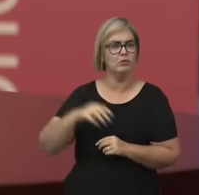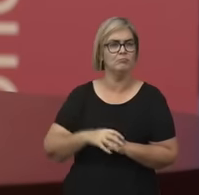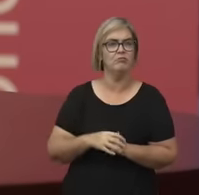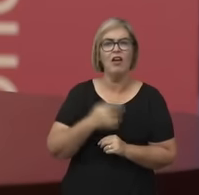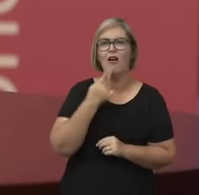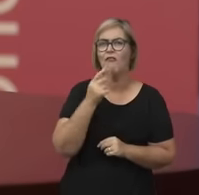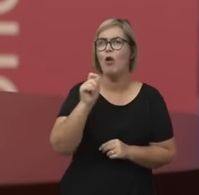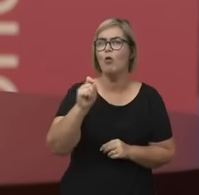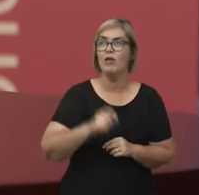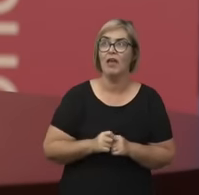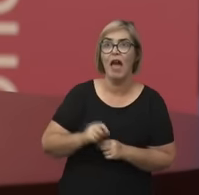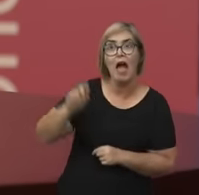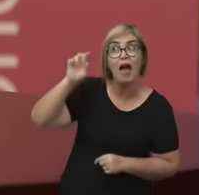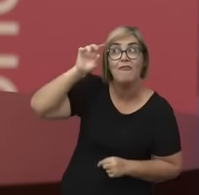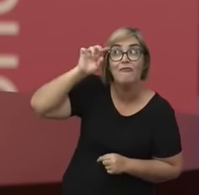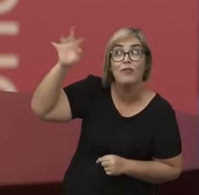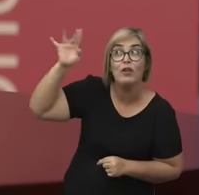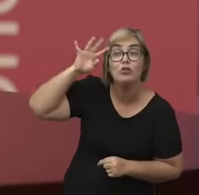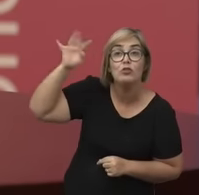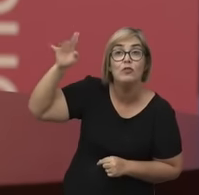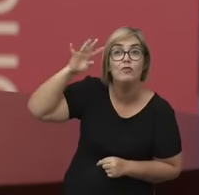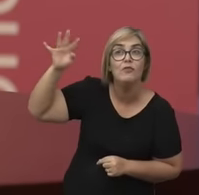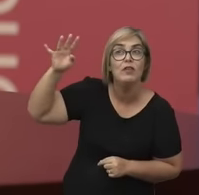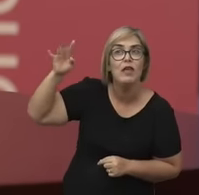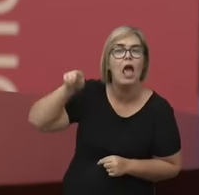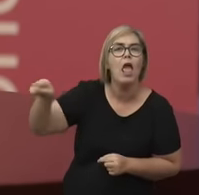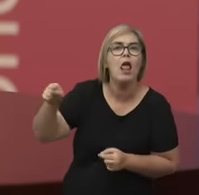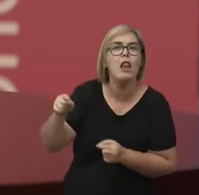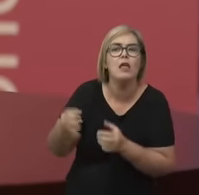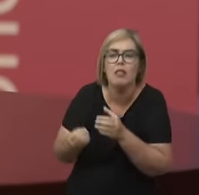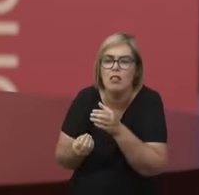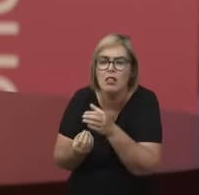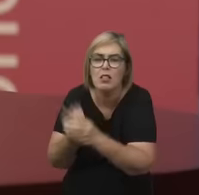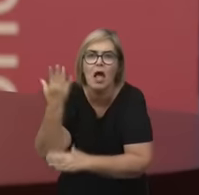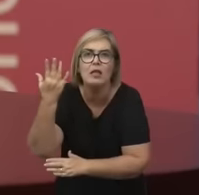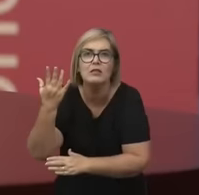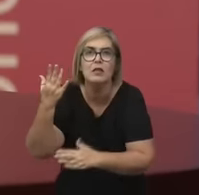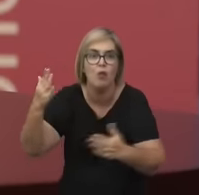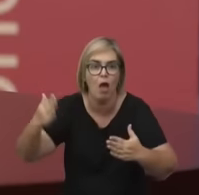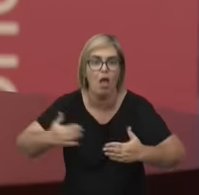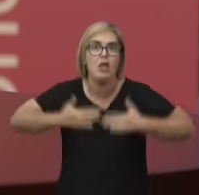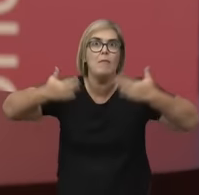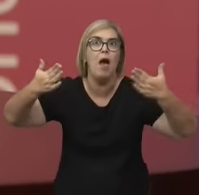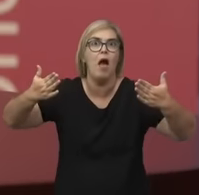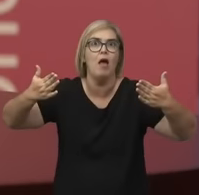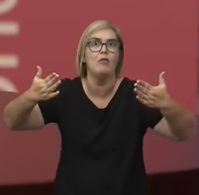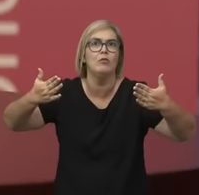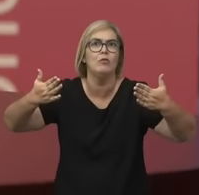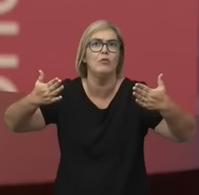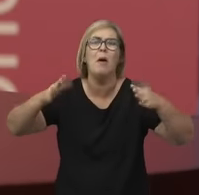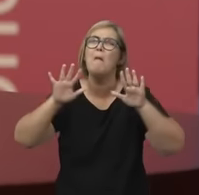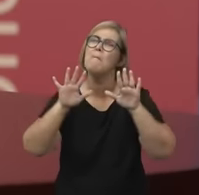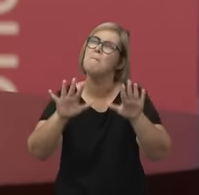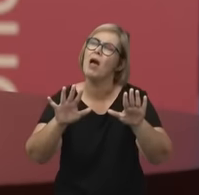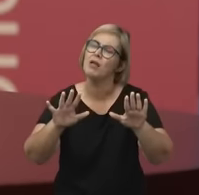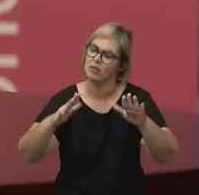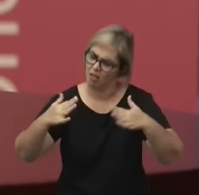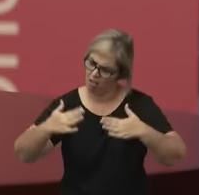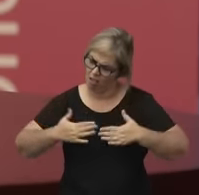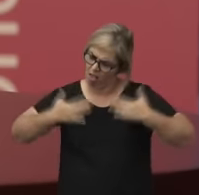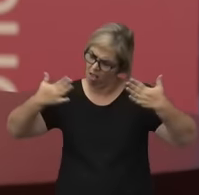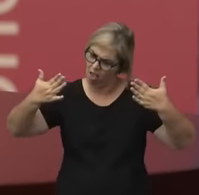Mas, se ele não tivesse dito isso, será que ele diria, né? Que a filosofia também nasce da indignação contra o